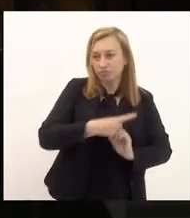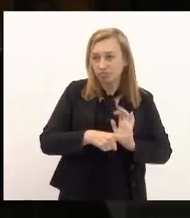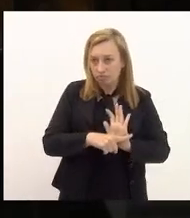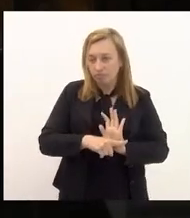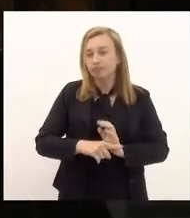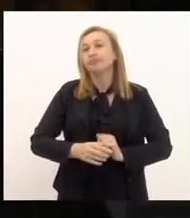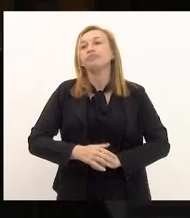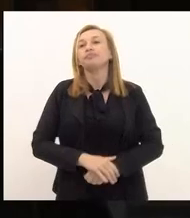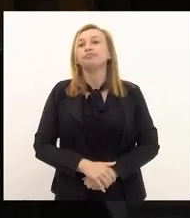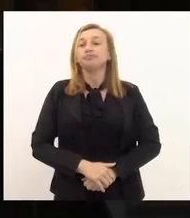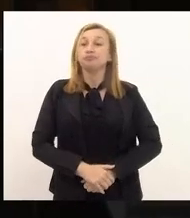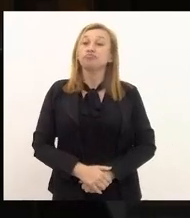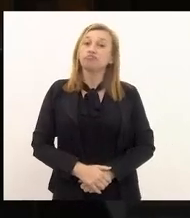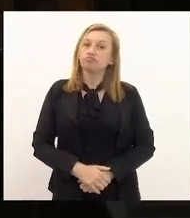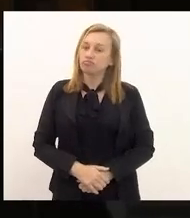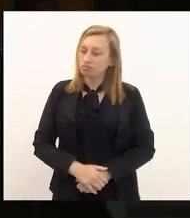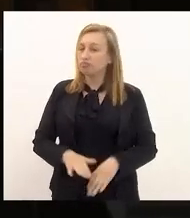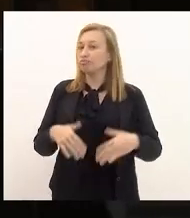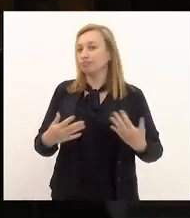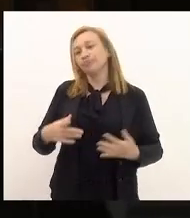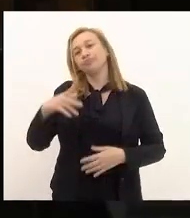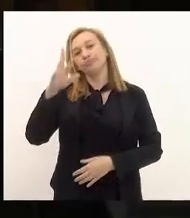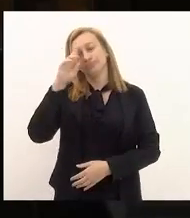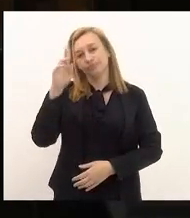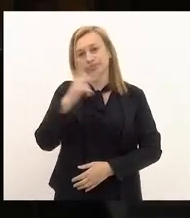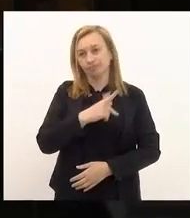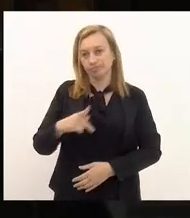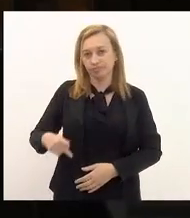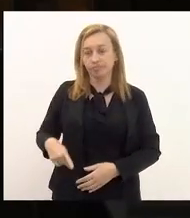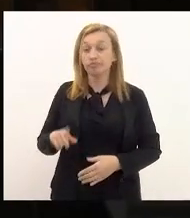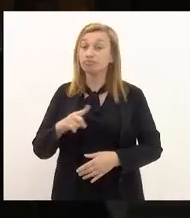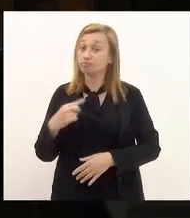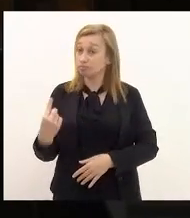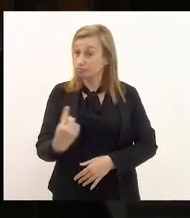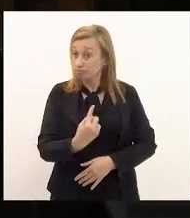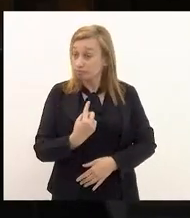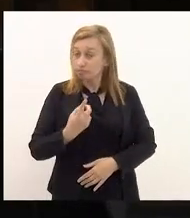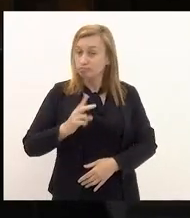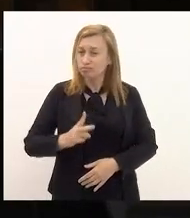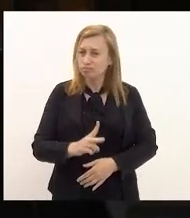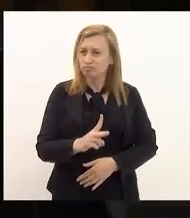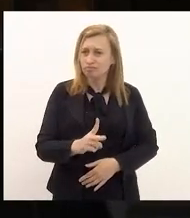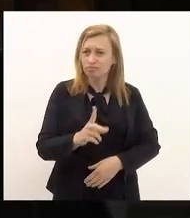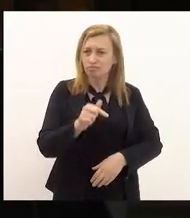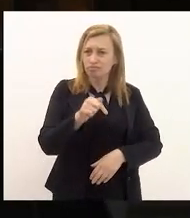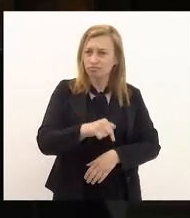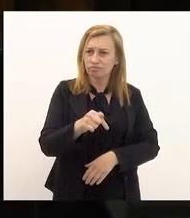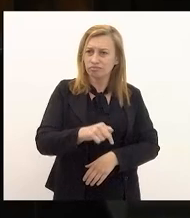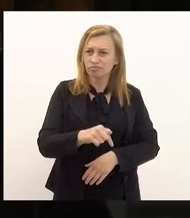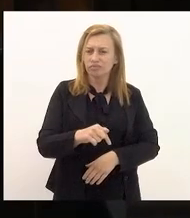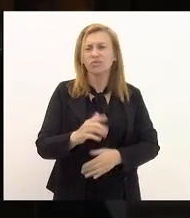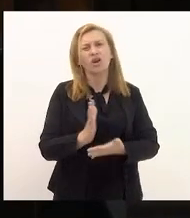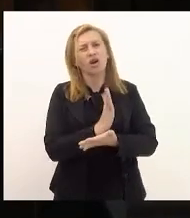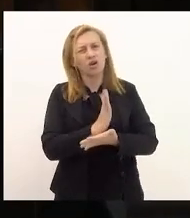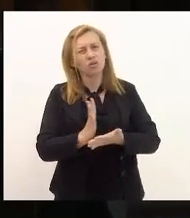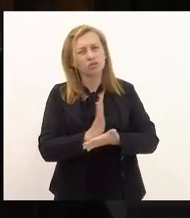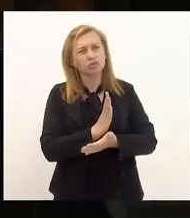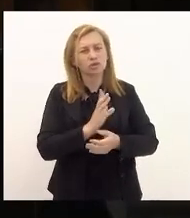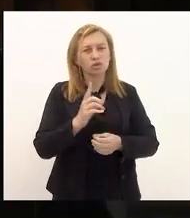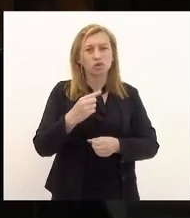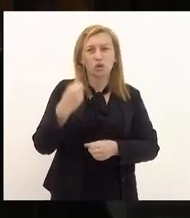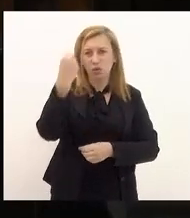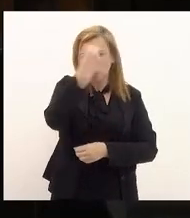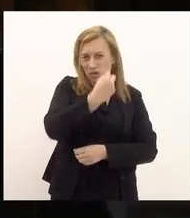ora senhora presidente nós permanecemos aqui durante algumas horas a fio